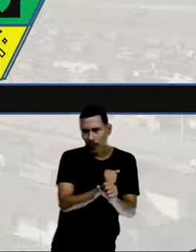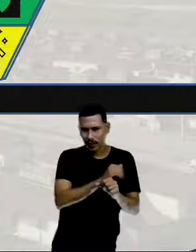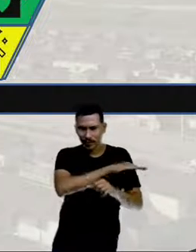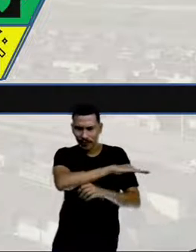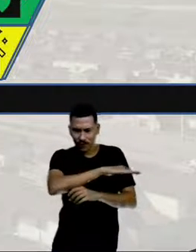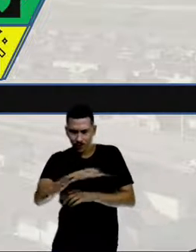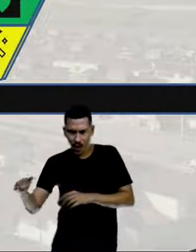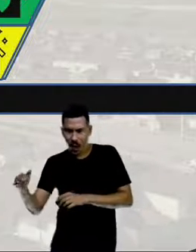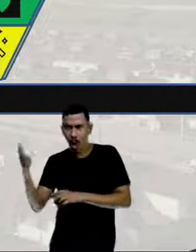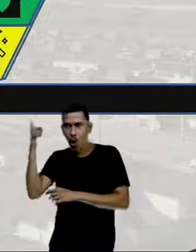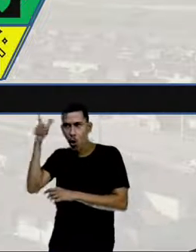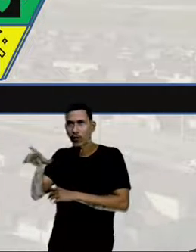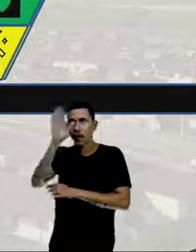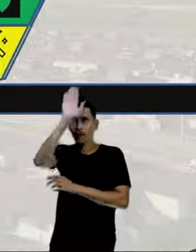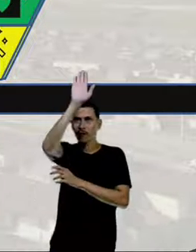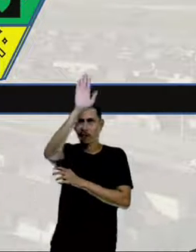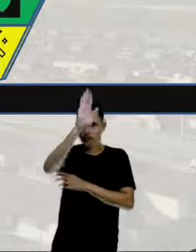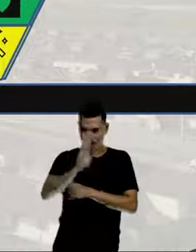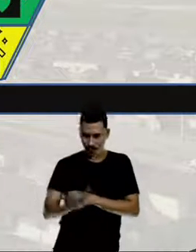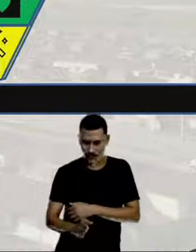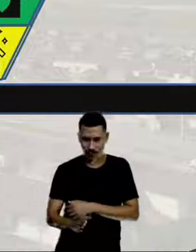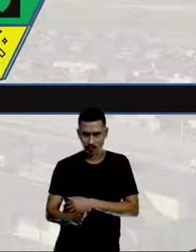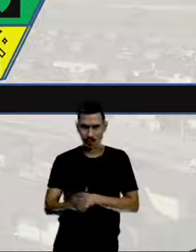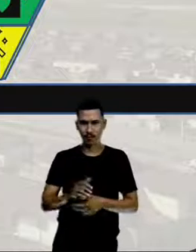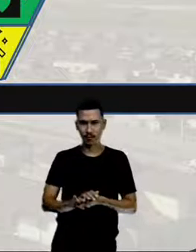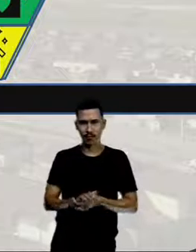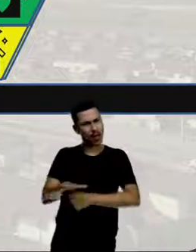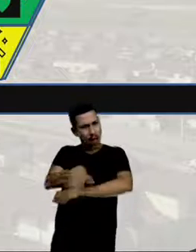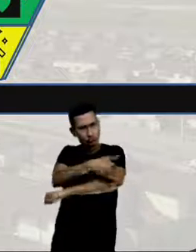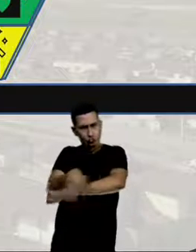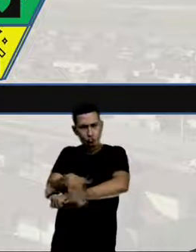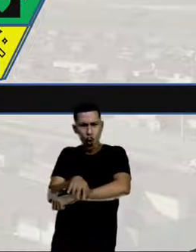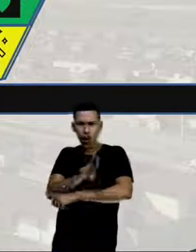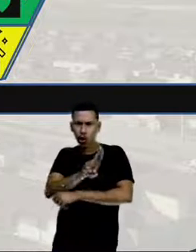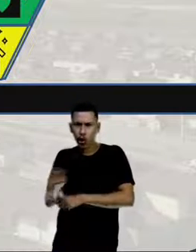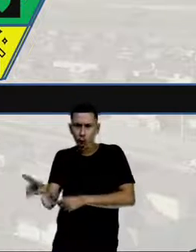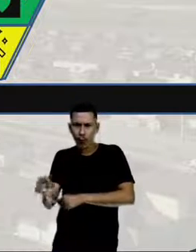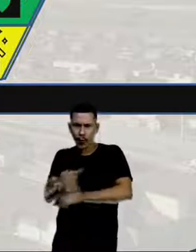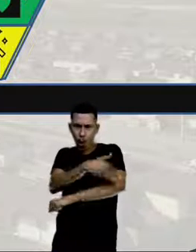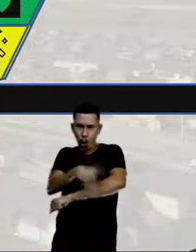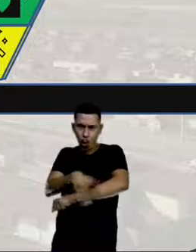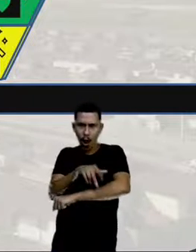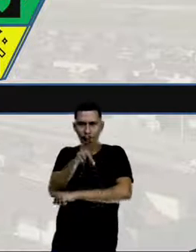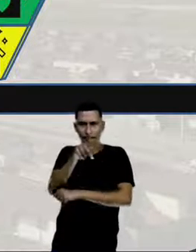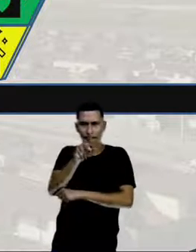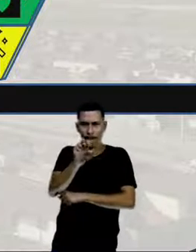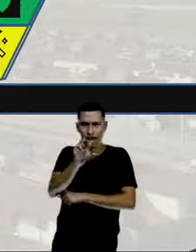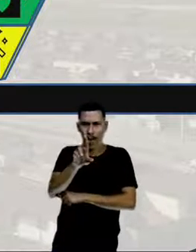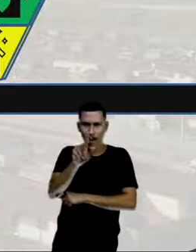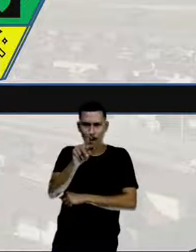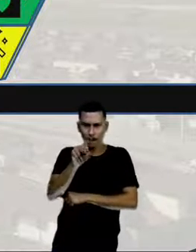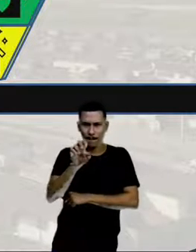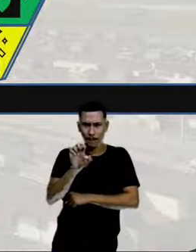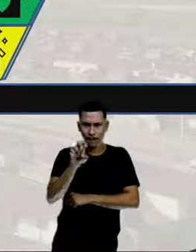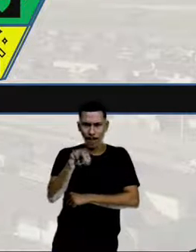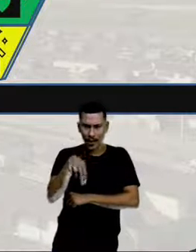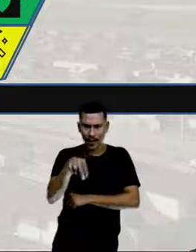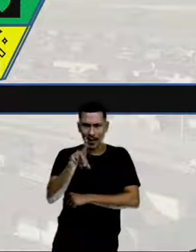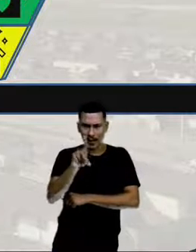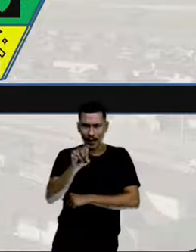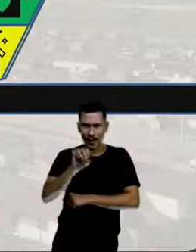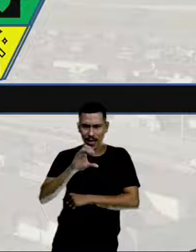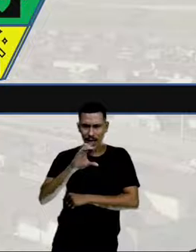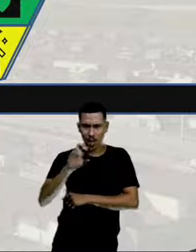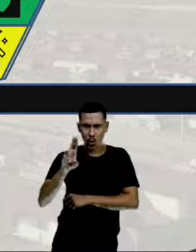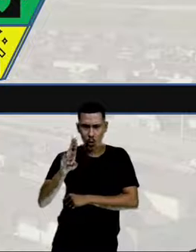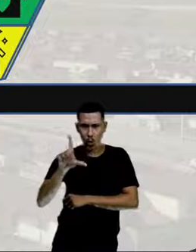totalmente vertical. Essa rua daqui, a gente chama de rua perpendicular, tá certo?